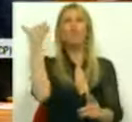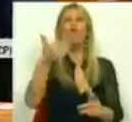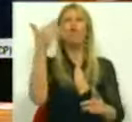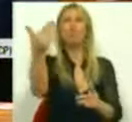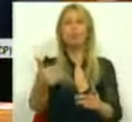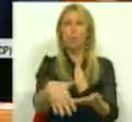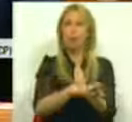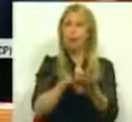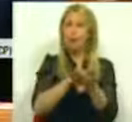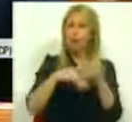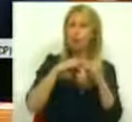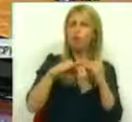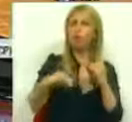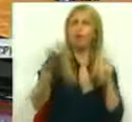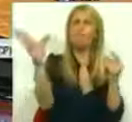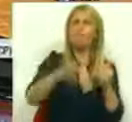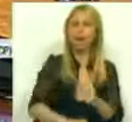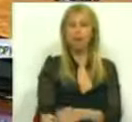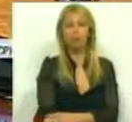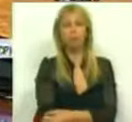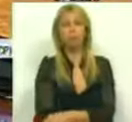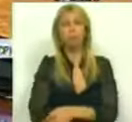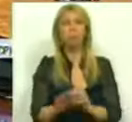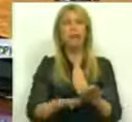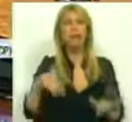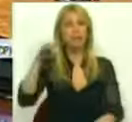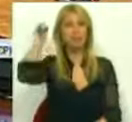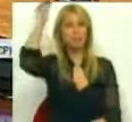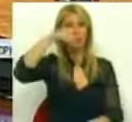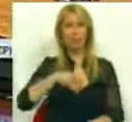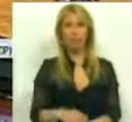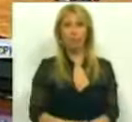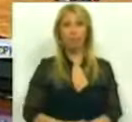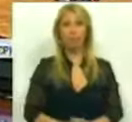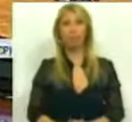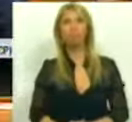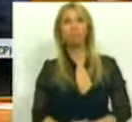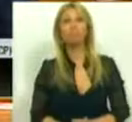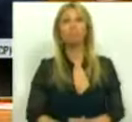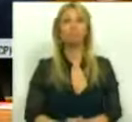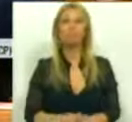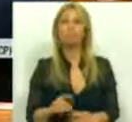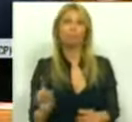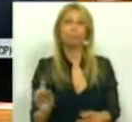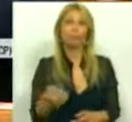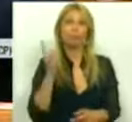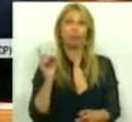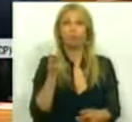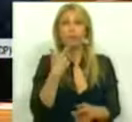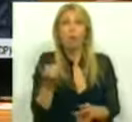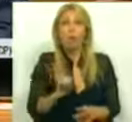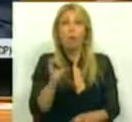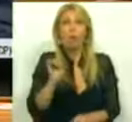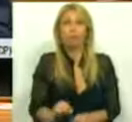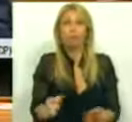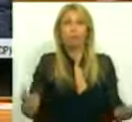A Assembleia da República não é, nem pode ser, uma